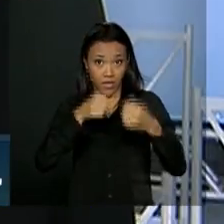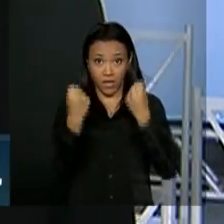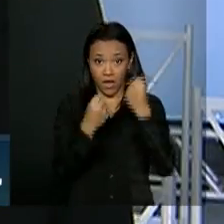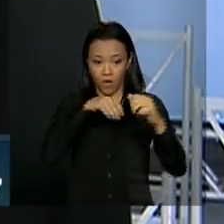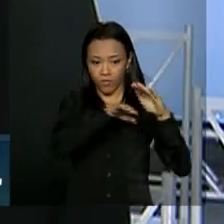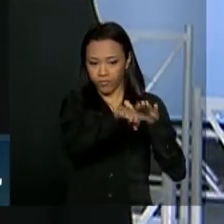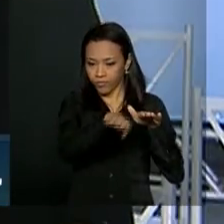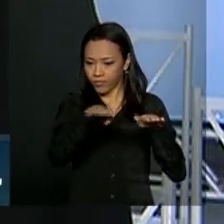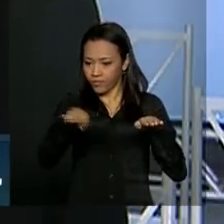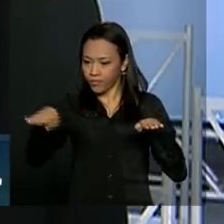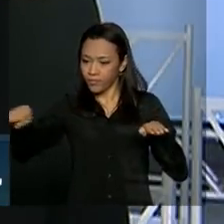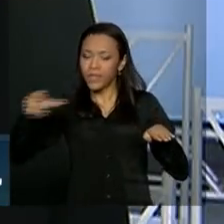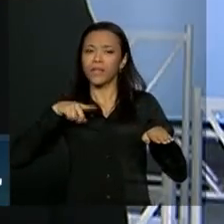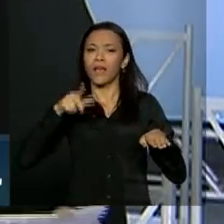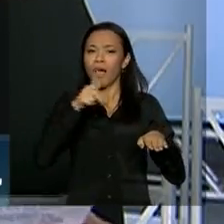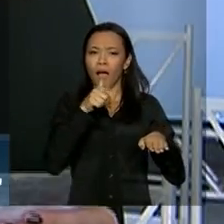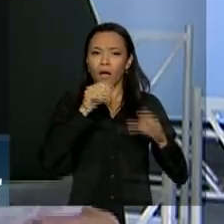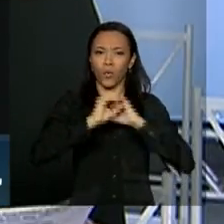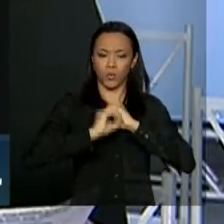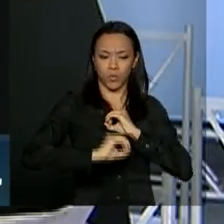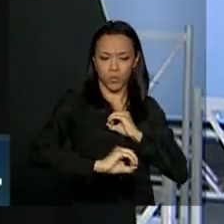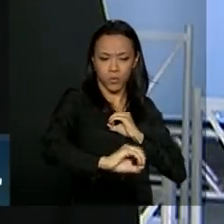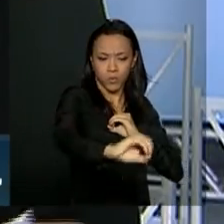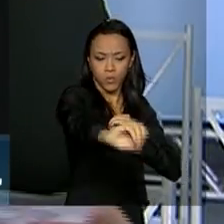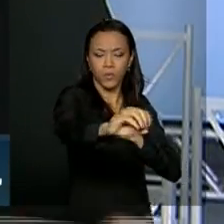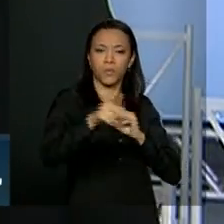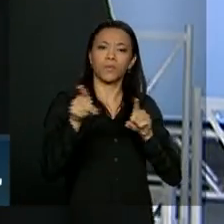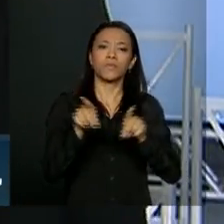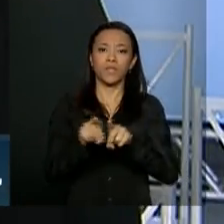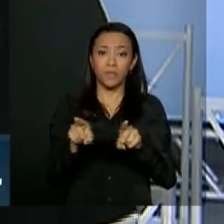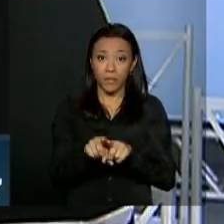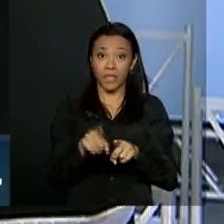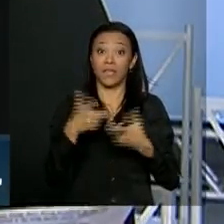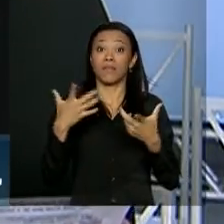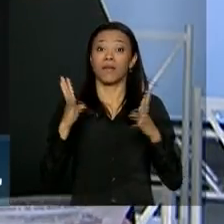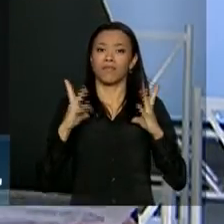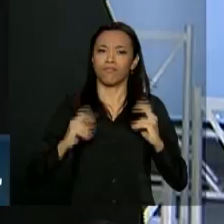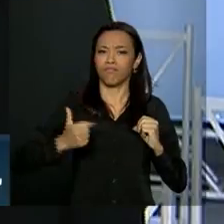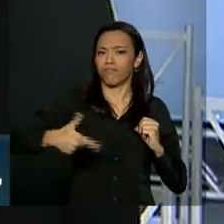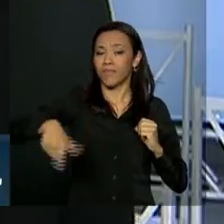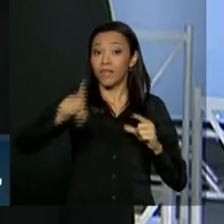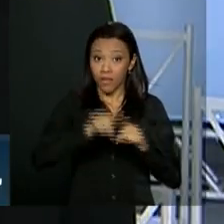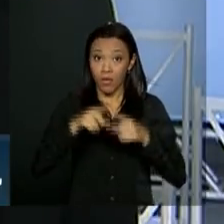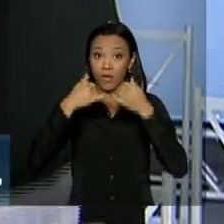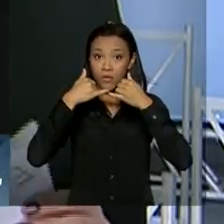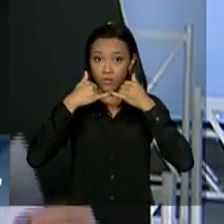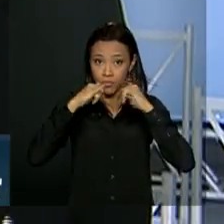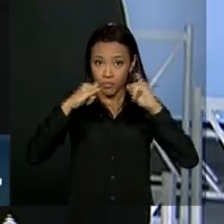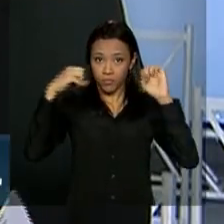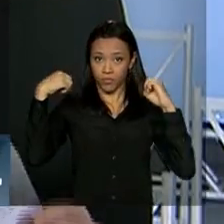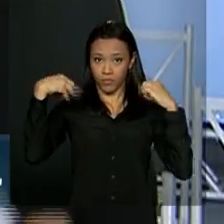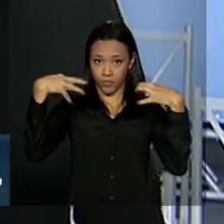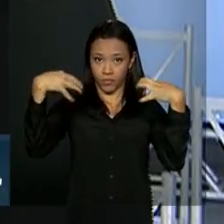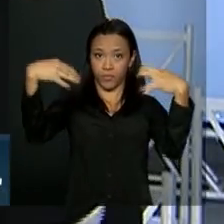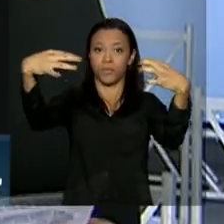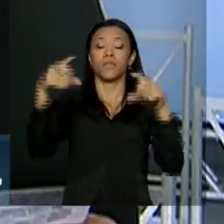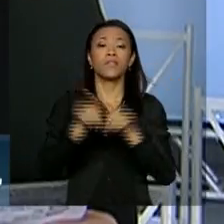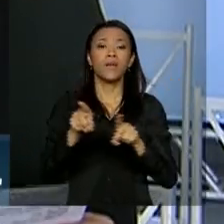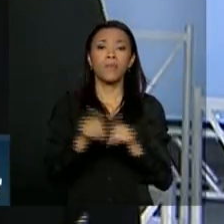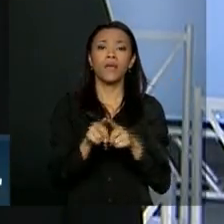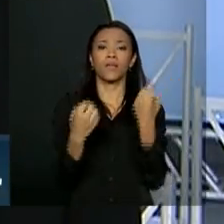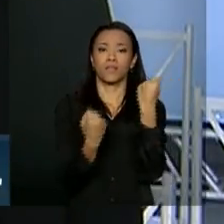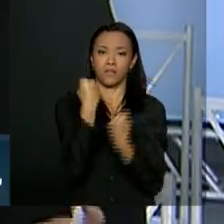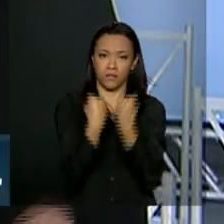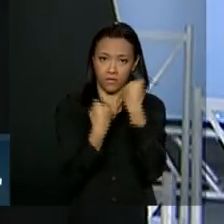pavimentado, tem redes de água, de drenagem, esgotamento sanitário, energia elétrica e acesso ao transporte